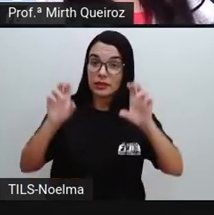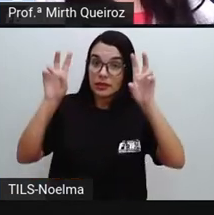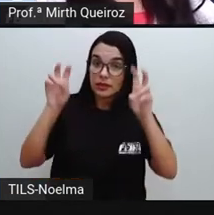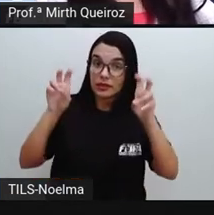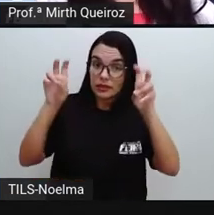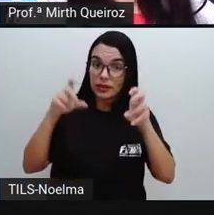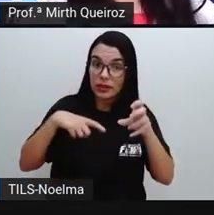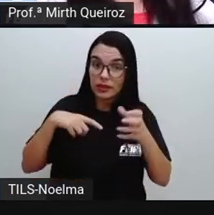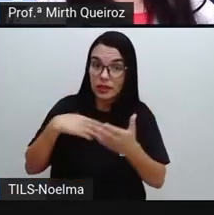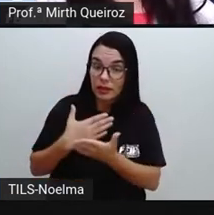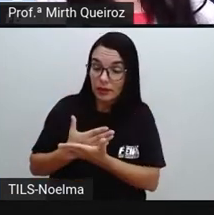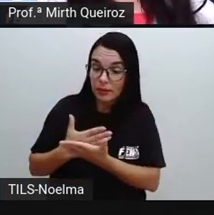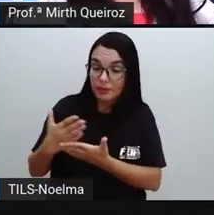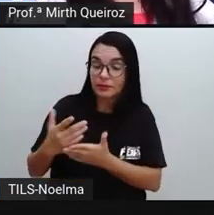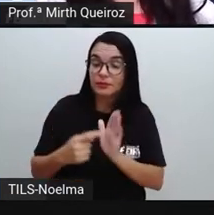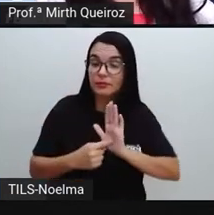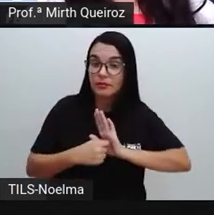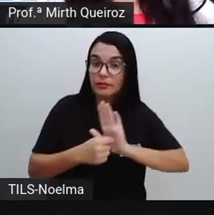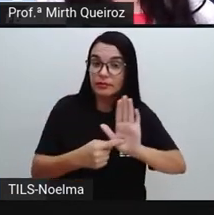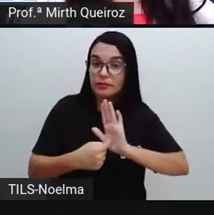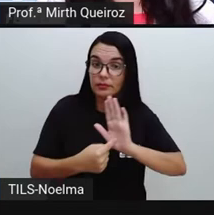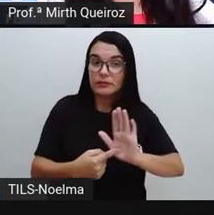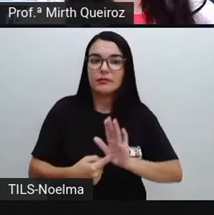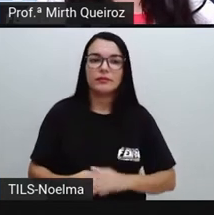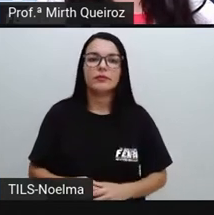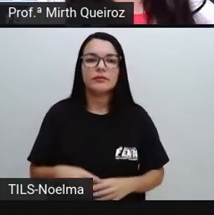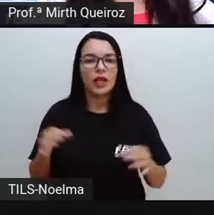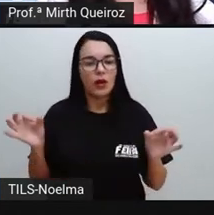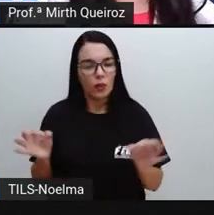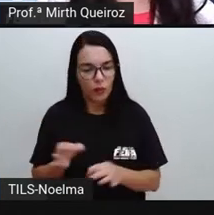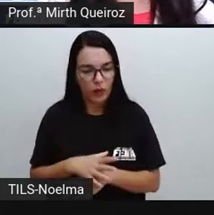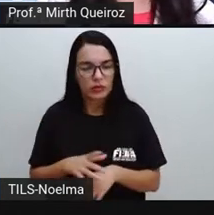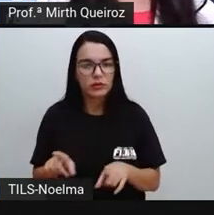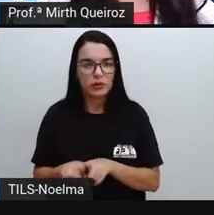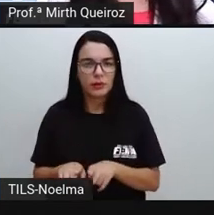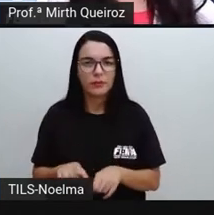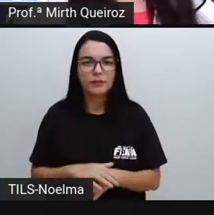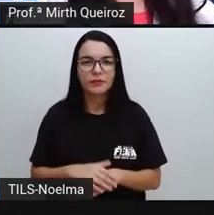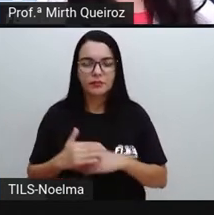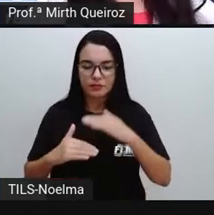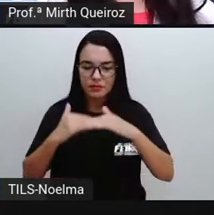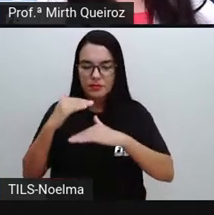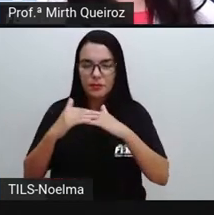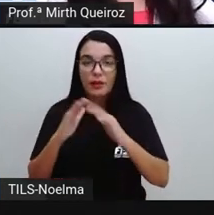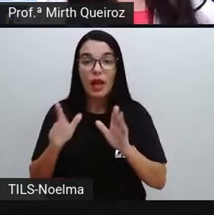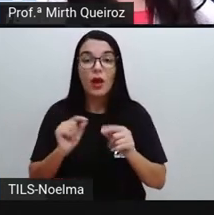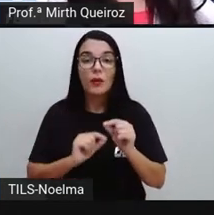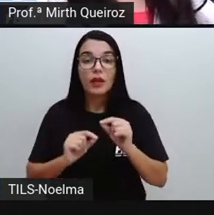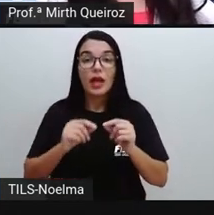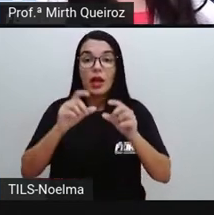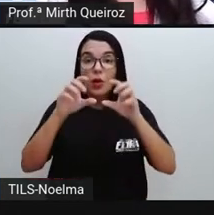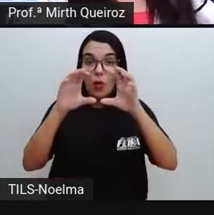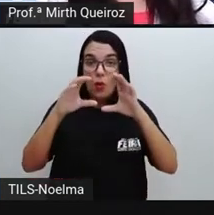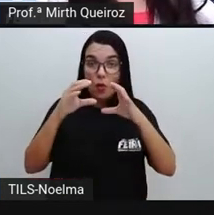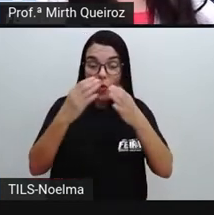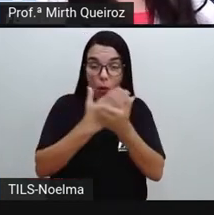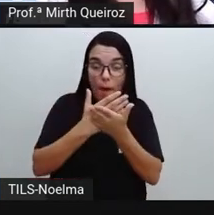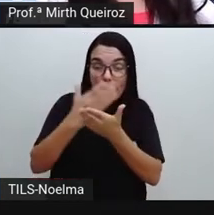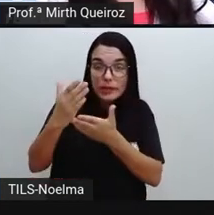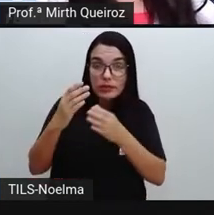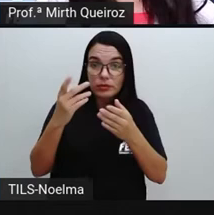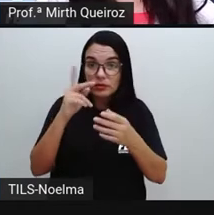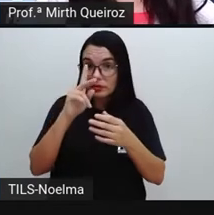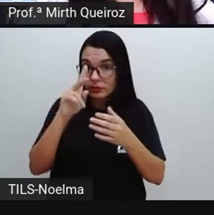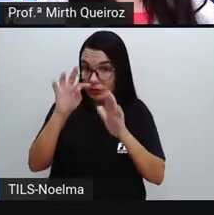tipo de texto, vai ter introdução, desenvolvimento e conclusão, né? Onde, na introdução, a gente vai apresentar as